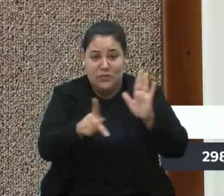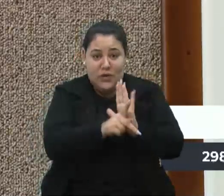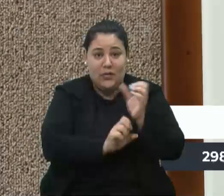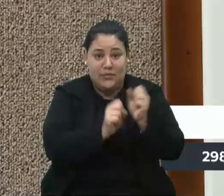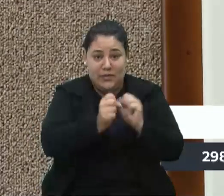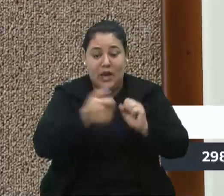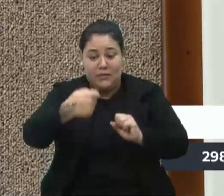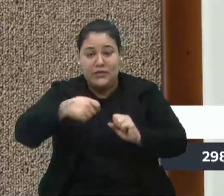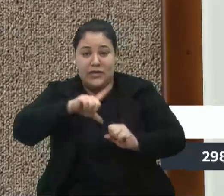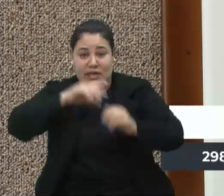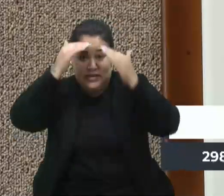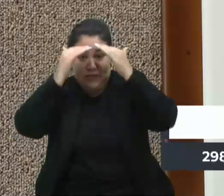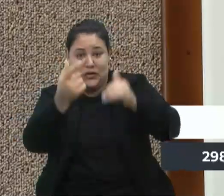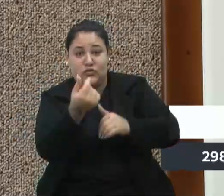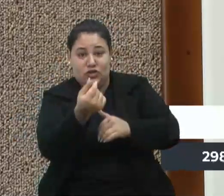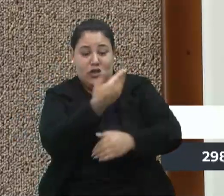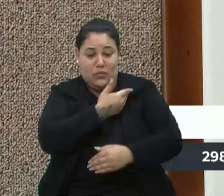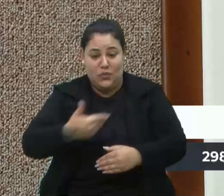que ter respeito com o dinheiro público.